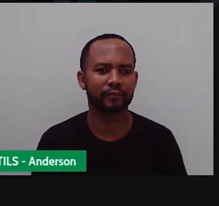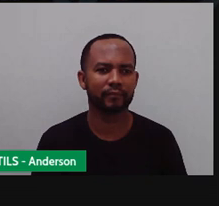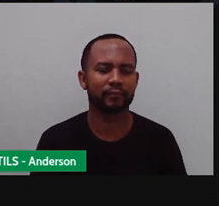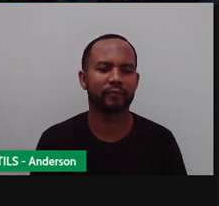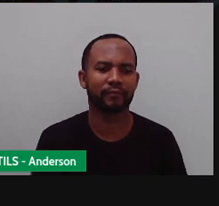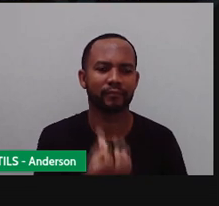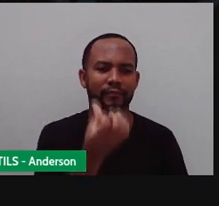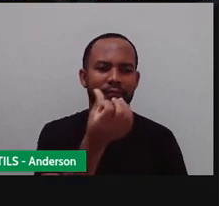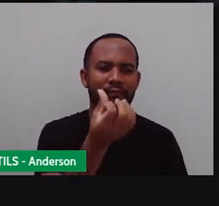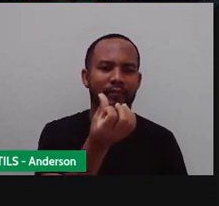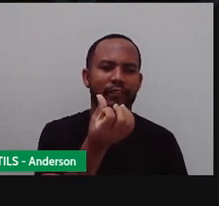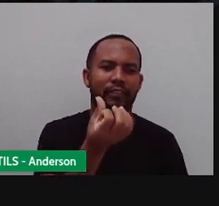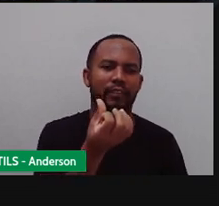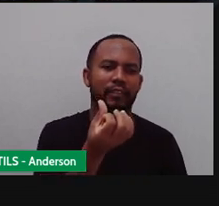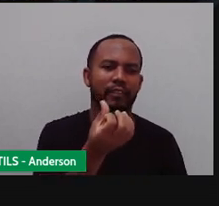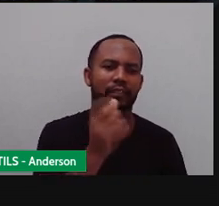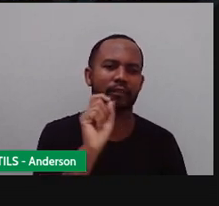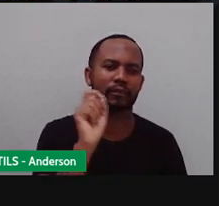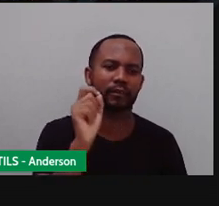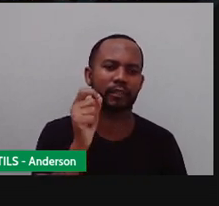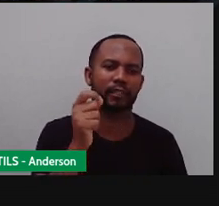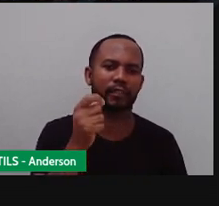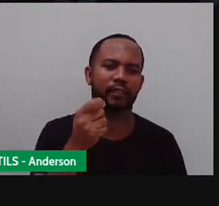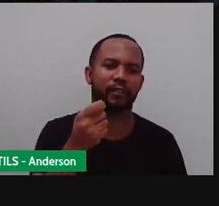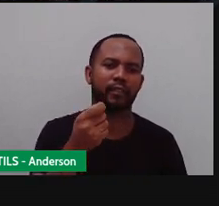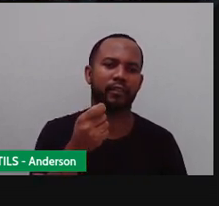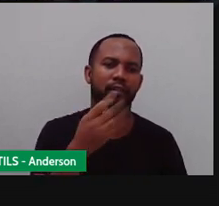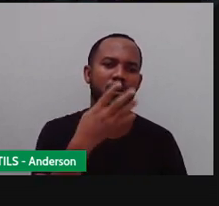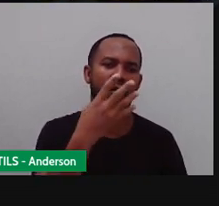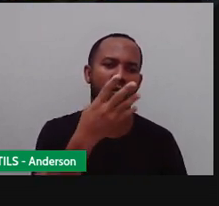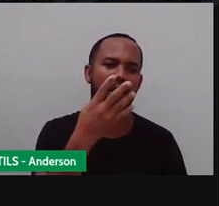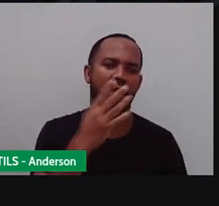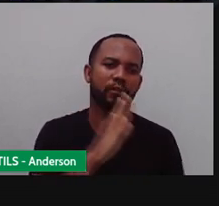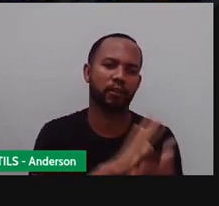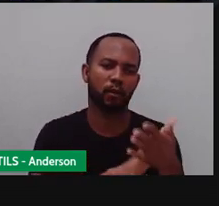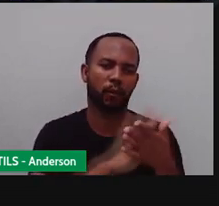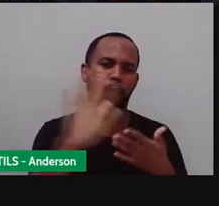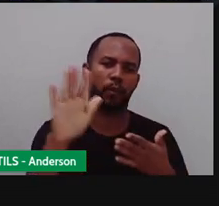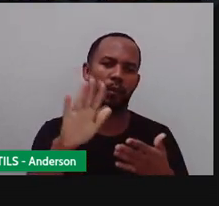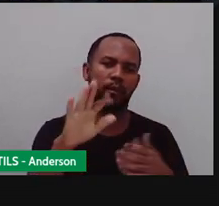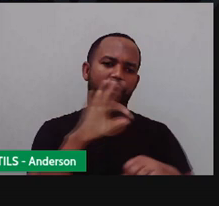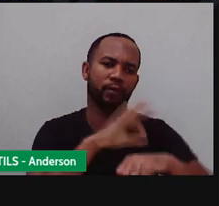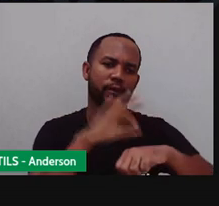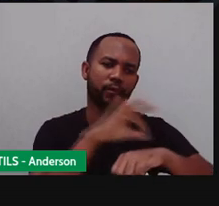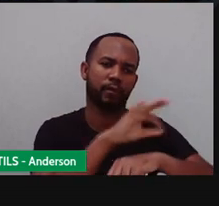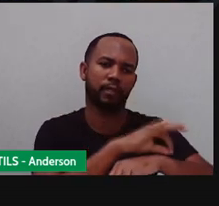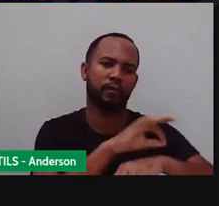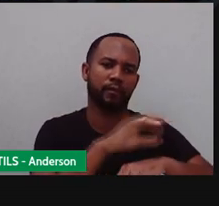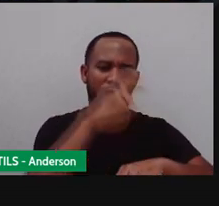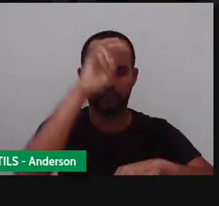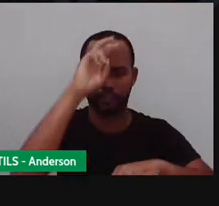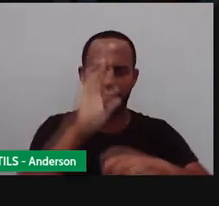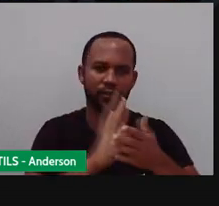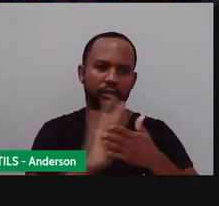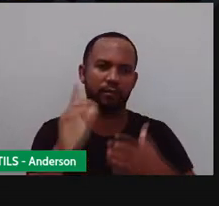Dessas seis massinhas aqui, eu preciso tirar quantas? Quatro, ó. Aí eu vou tirar. Uma.